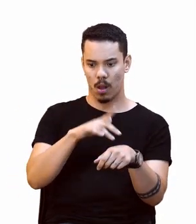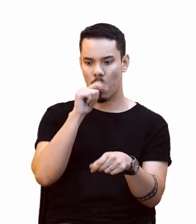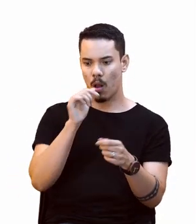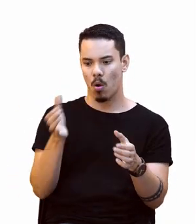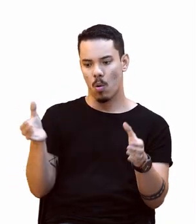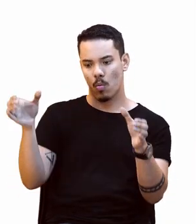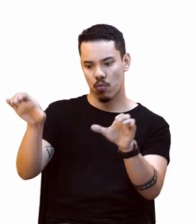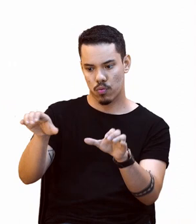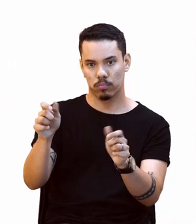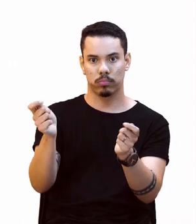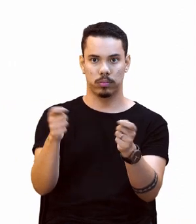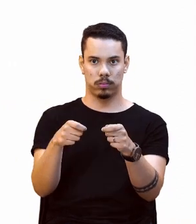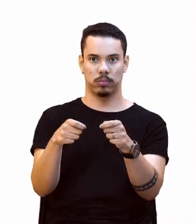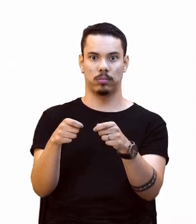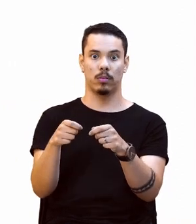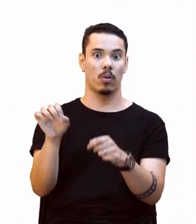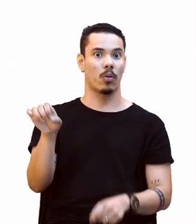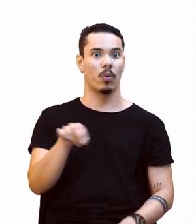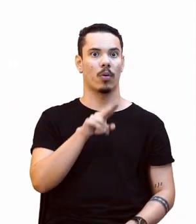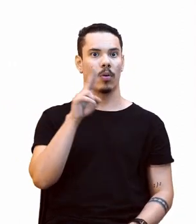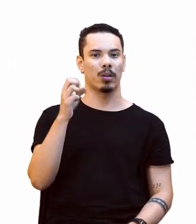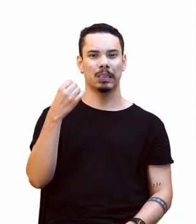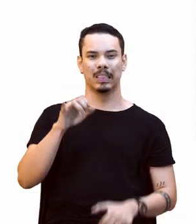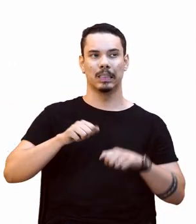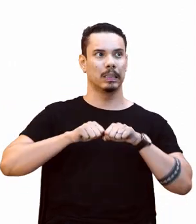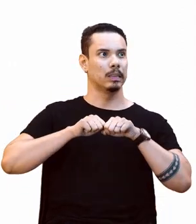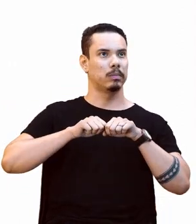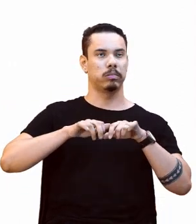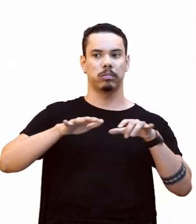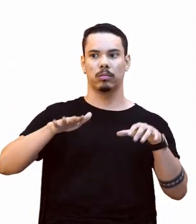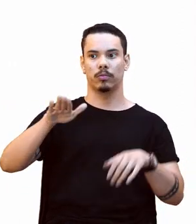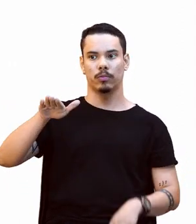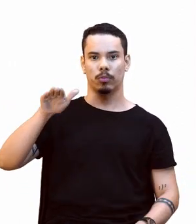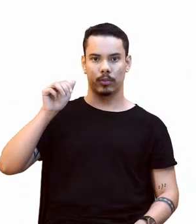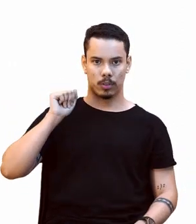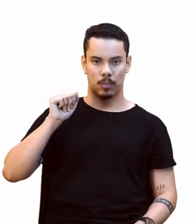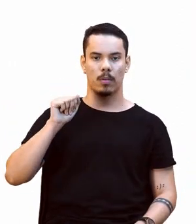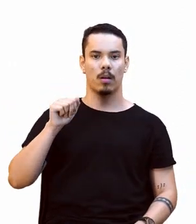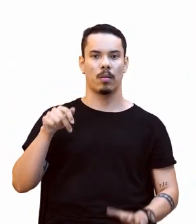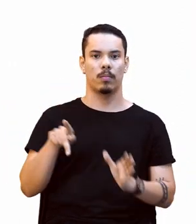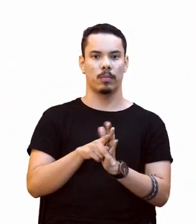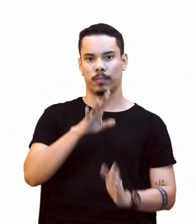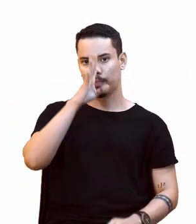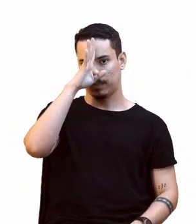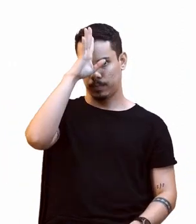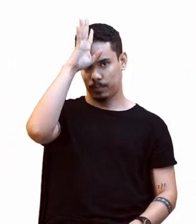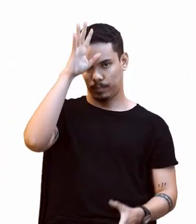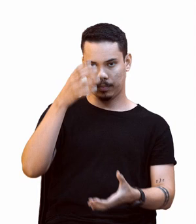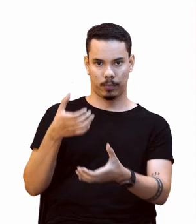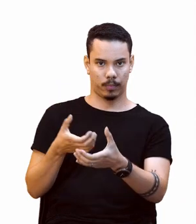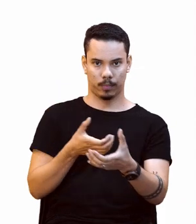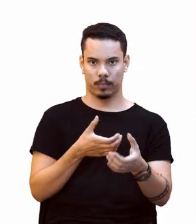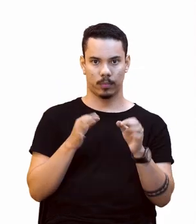foco só. Agora, se ele se alastrou, eu vou chamar os órgãos competentes, né? E aí,